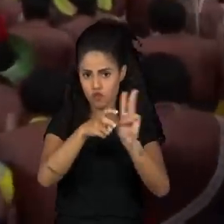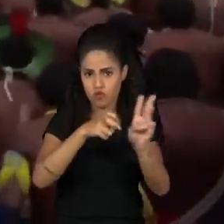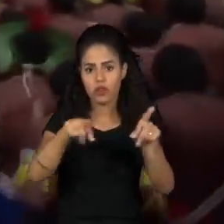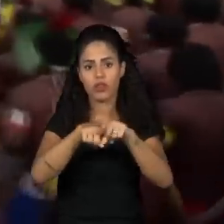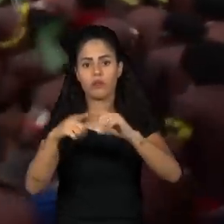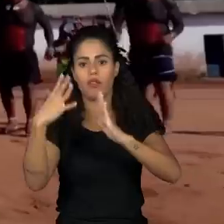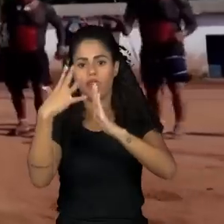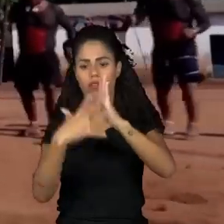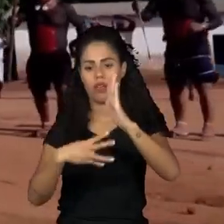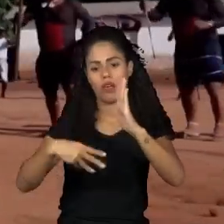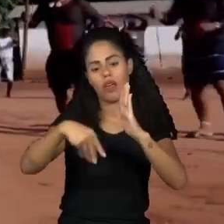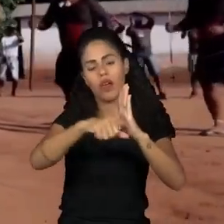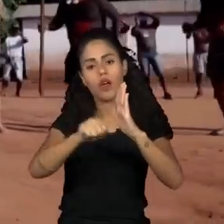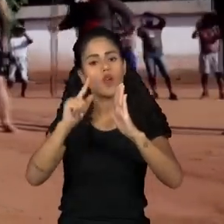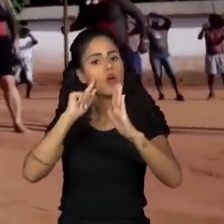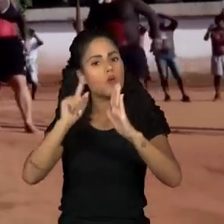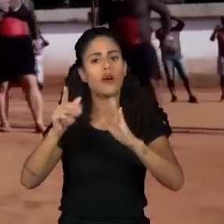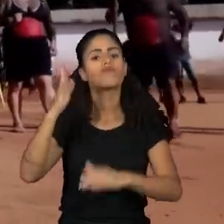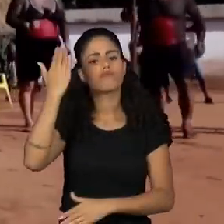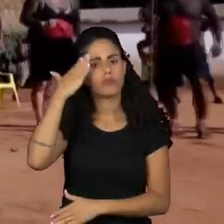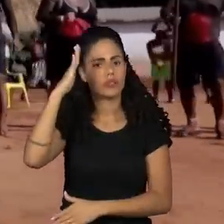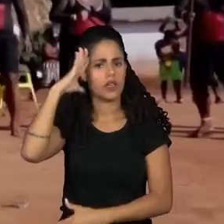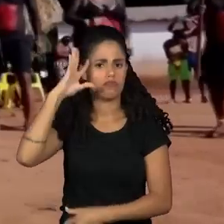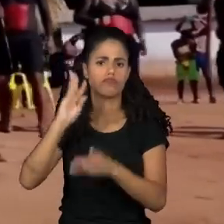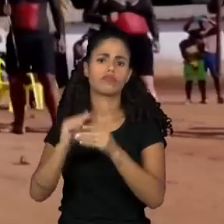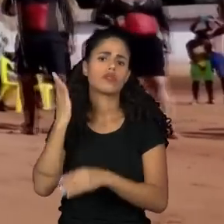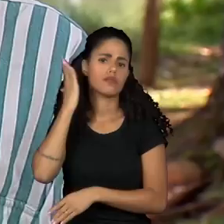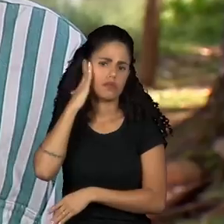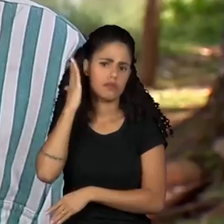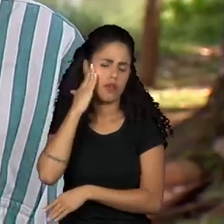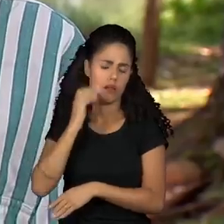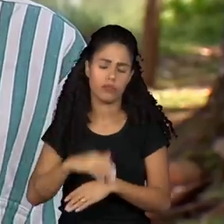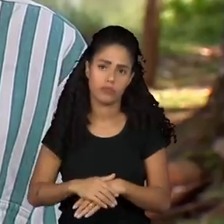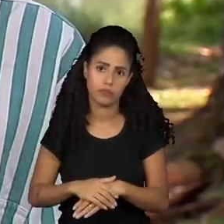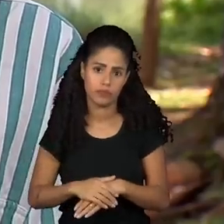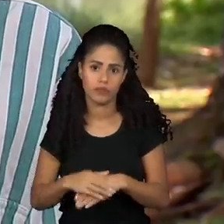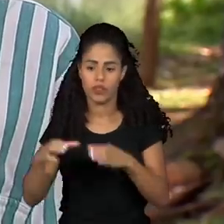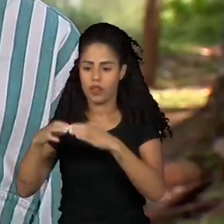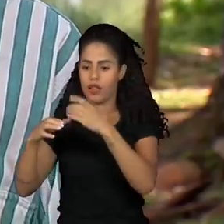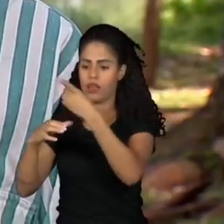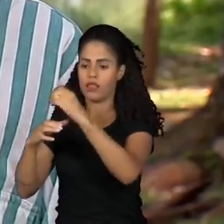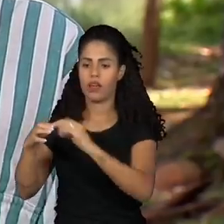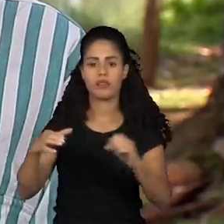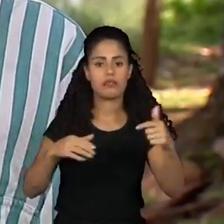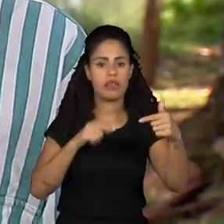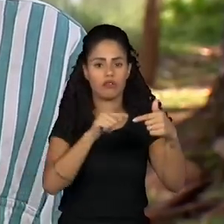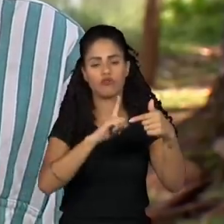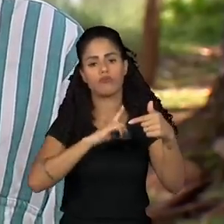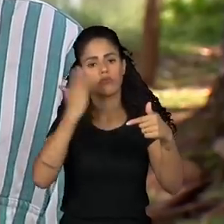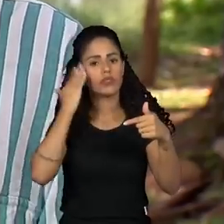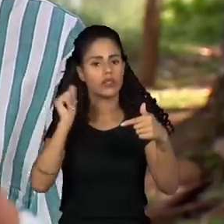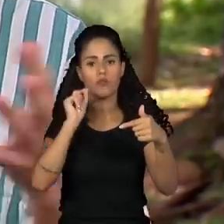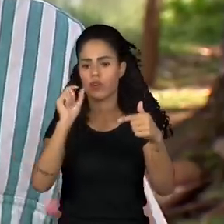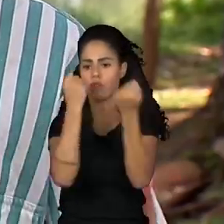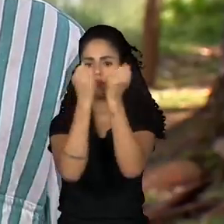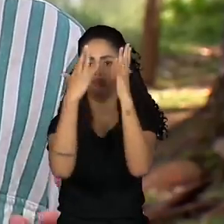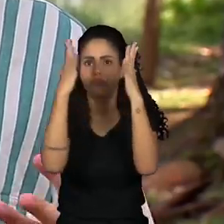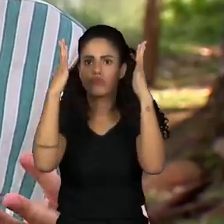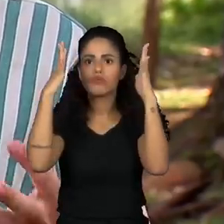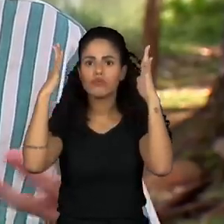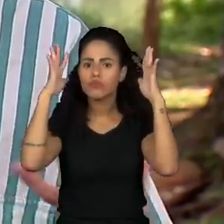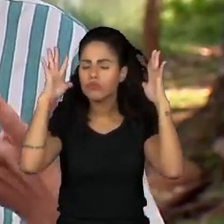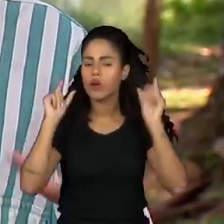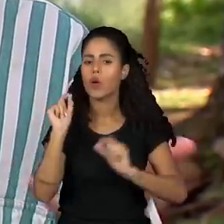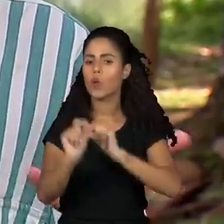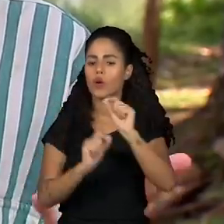quilombolas estão mais conscientes. Sete em cada dez jovens diz que o meio ambiente está, de